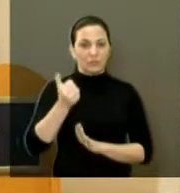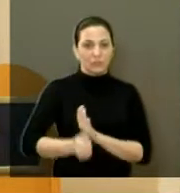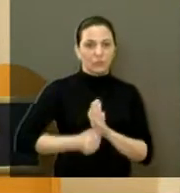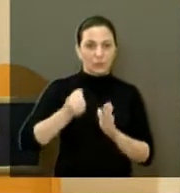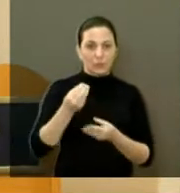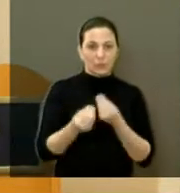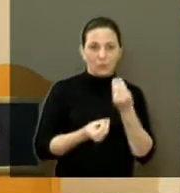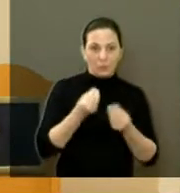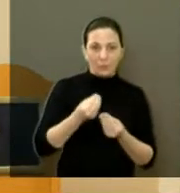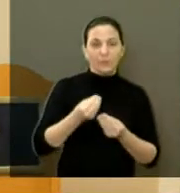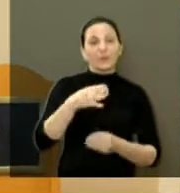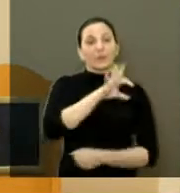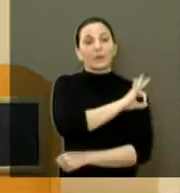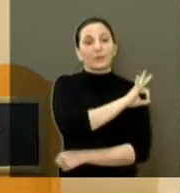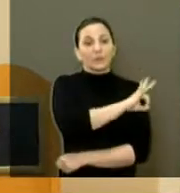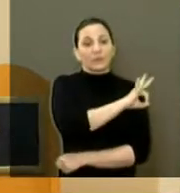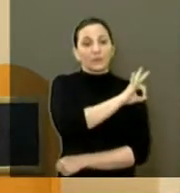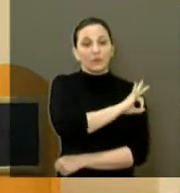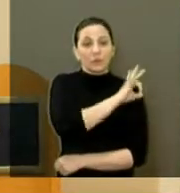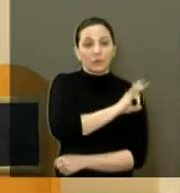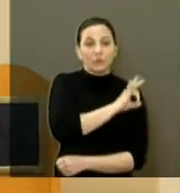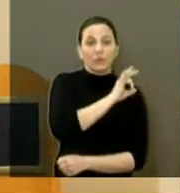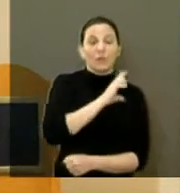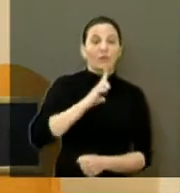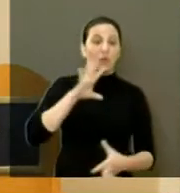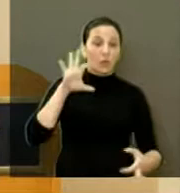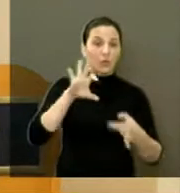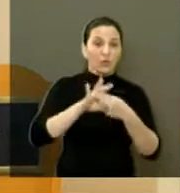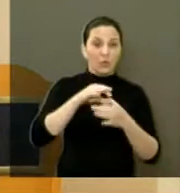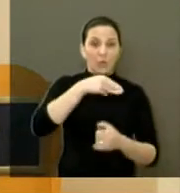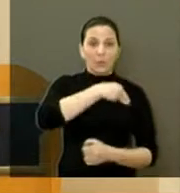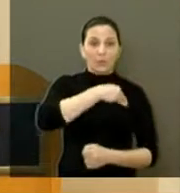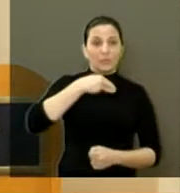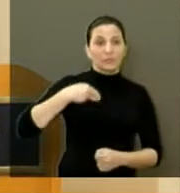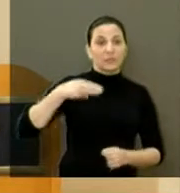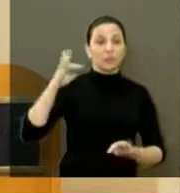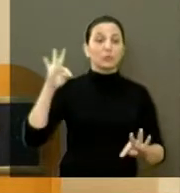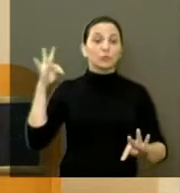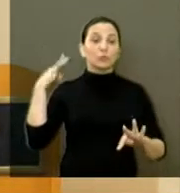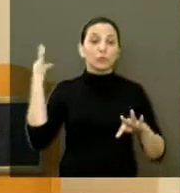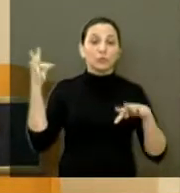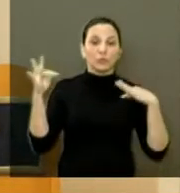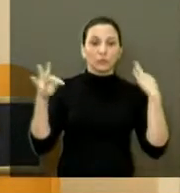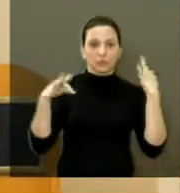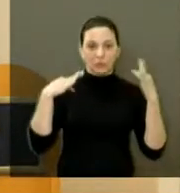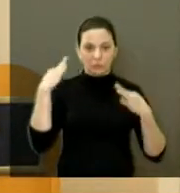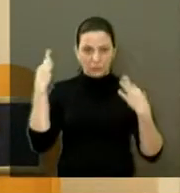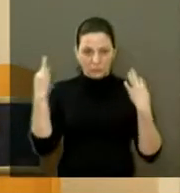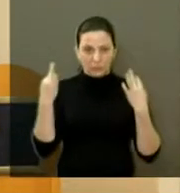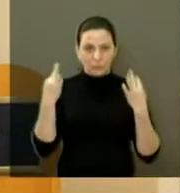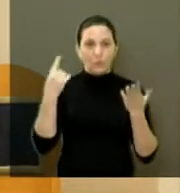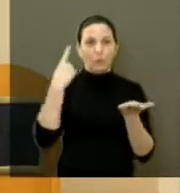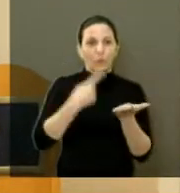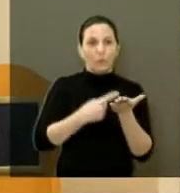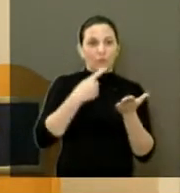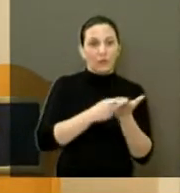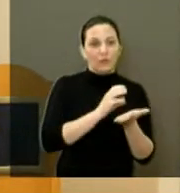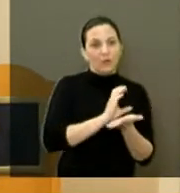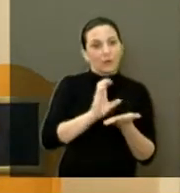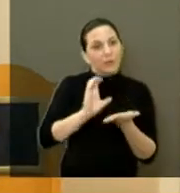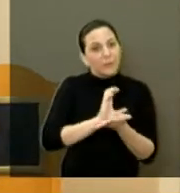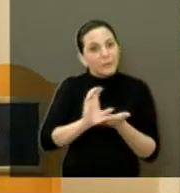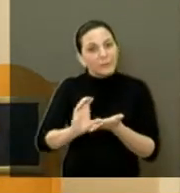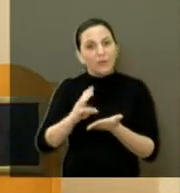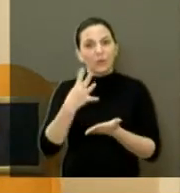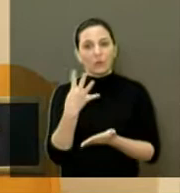a Prefeitura de Araraquara firmou convênio com o Ministério do Turismo e que se comprometeu com repasse de 409